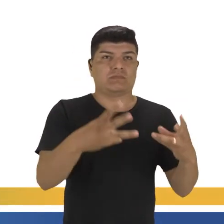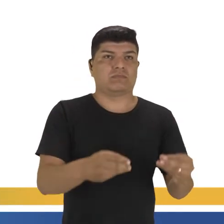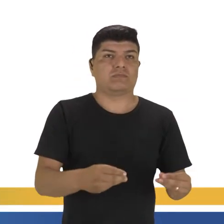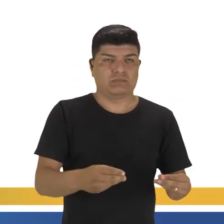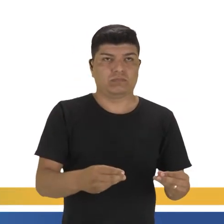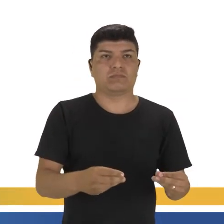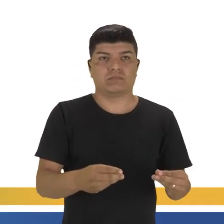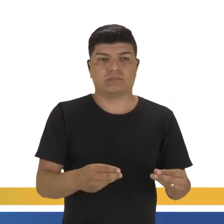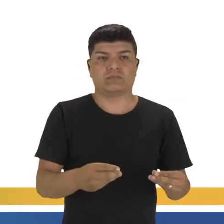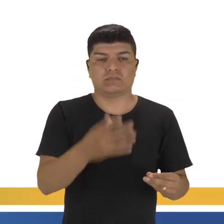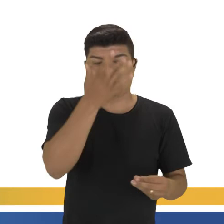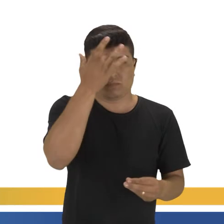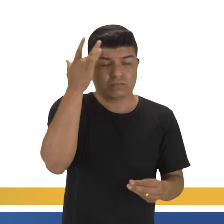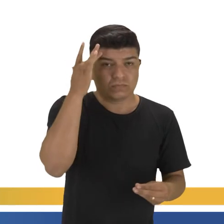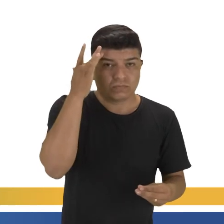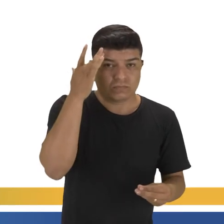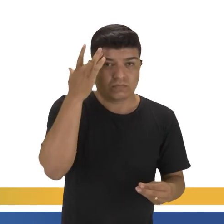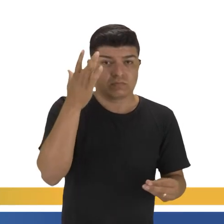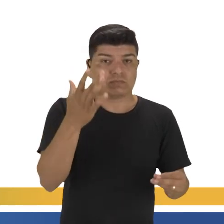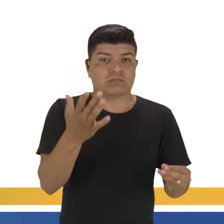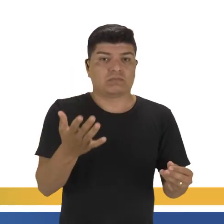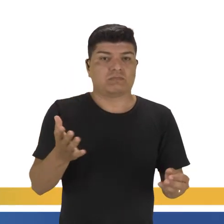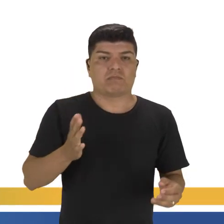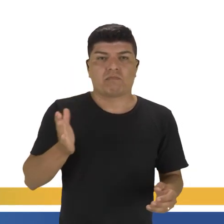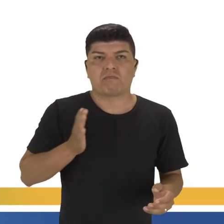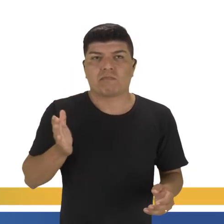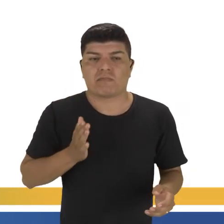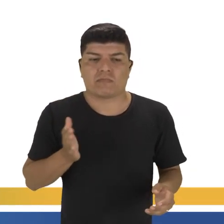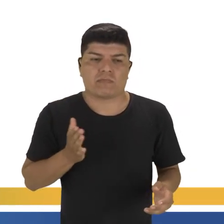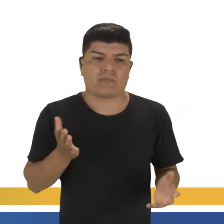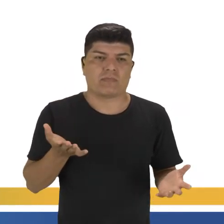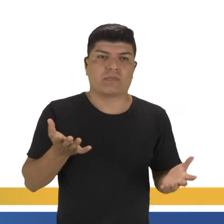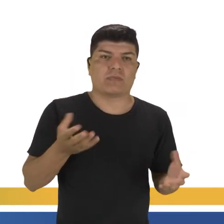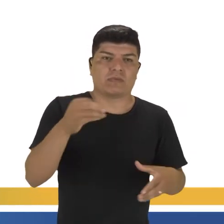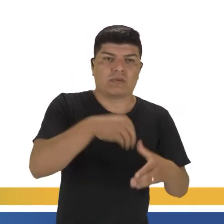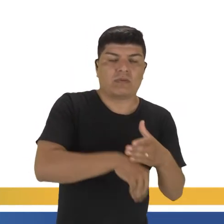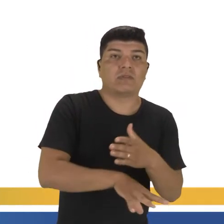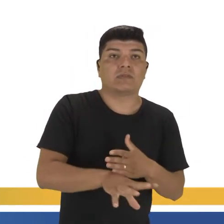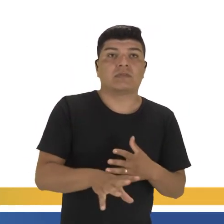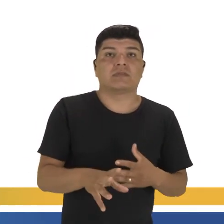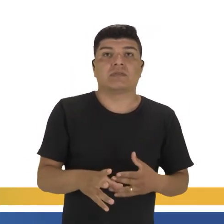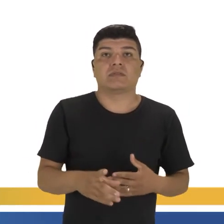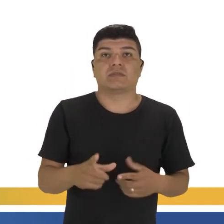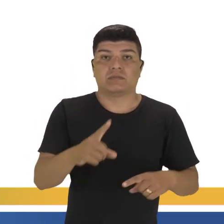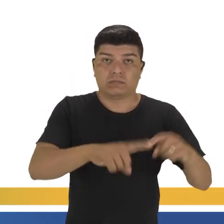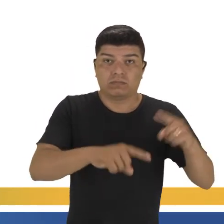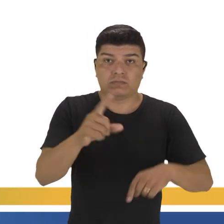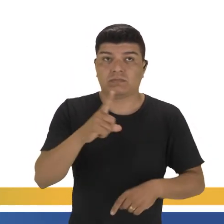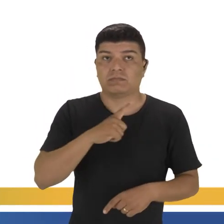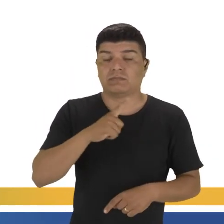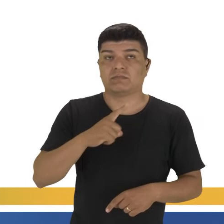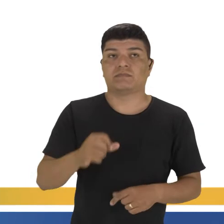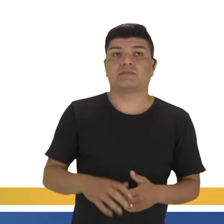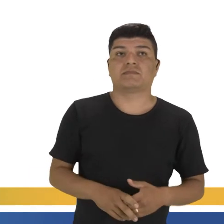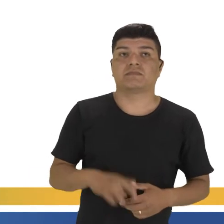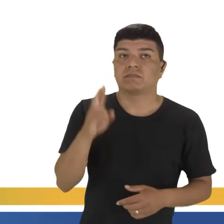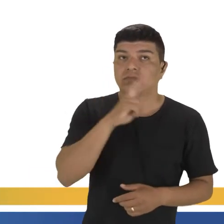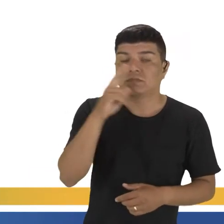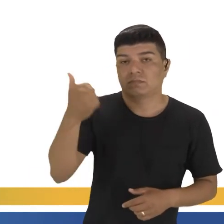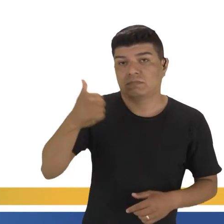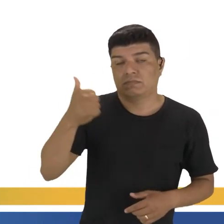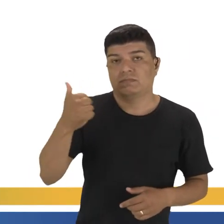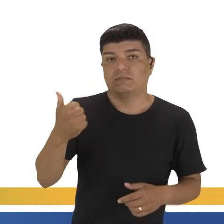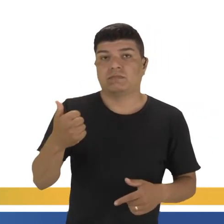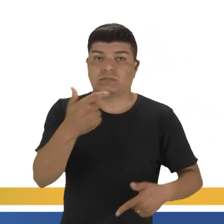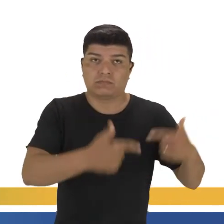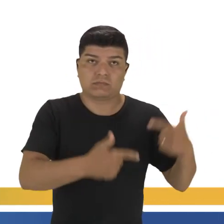todos do poder aqueles nobres que se mantinham dentro dessa situação. Olha o nosso material, né? Retirado da Rússia da